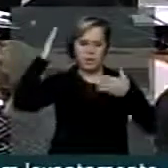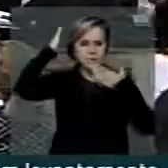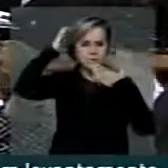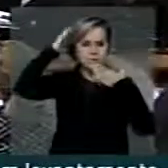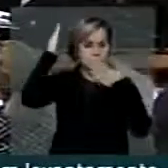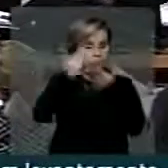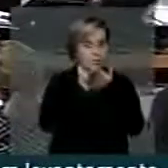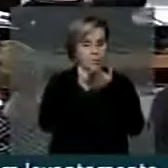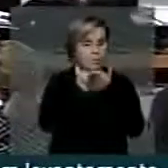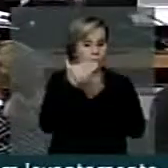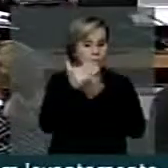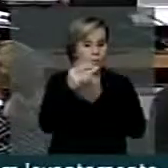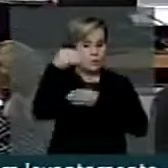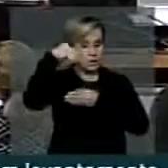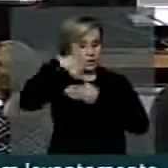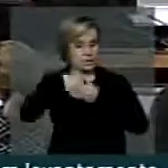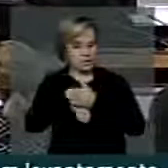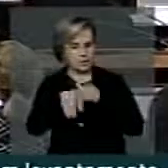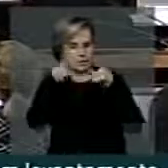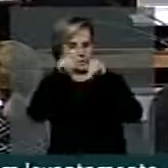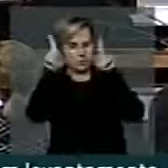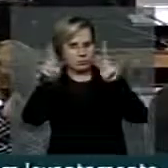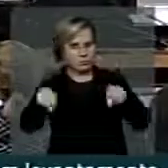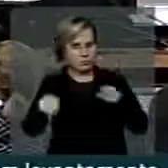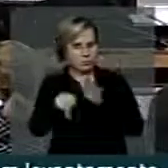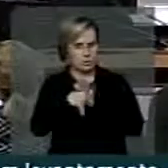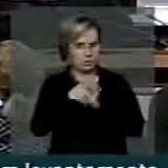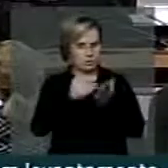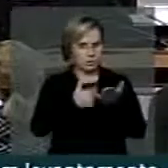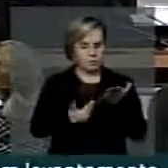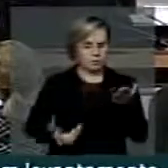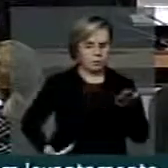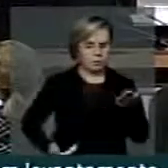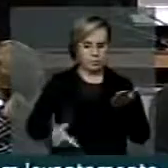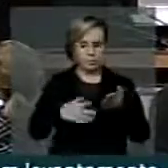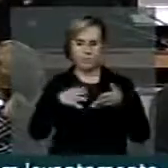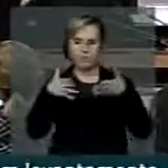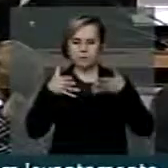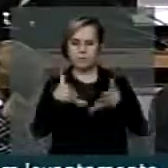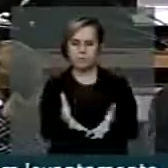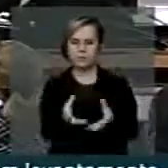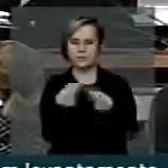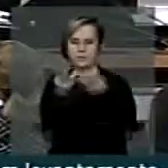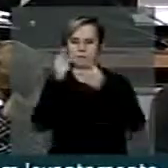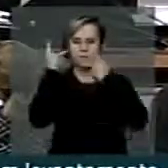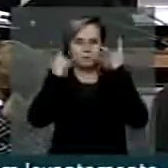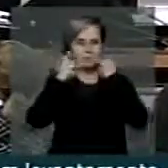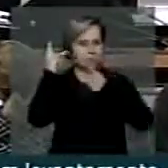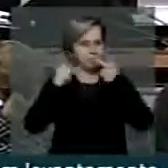início dentro dos serviços públicos, com a participação de políticos.